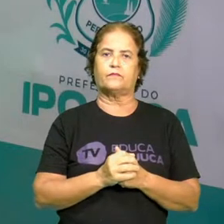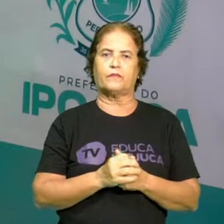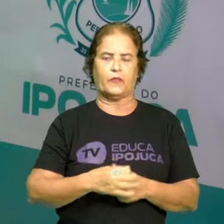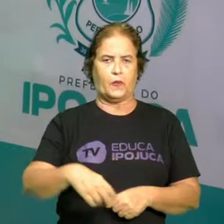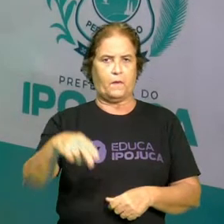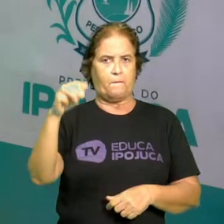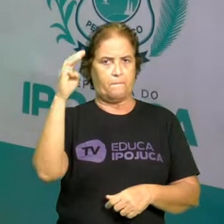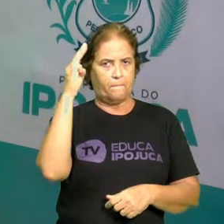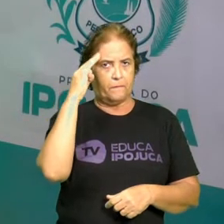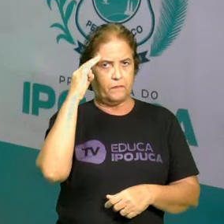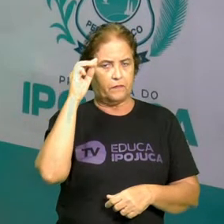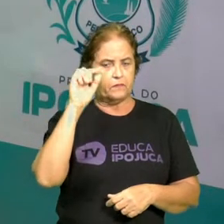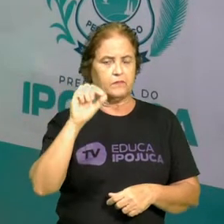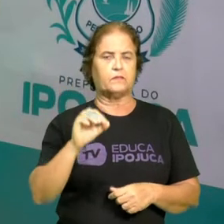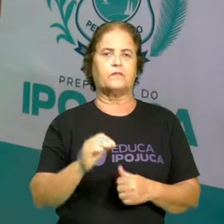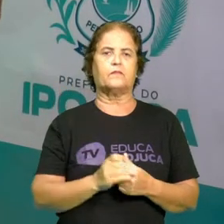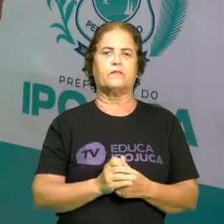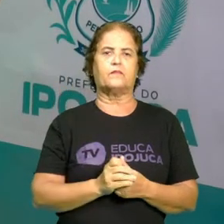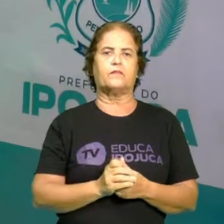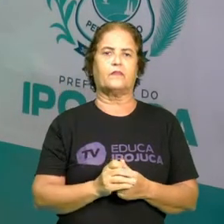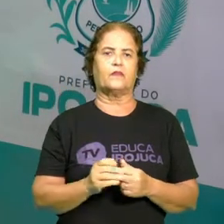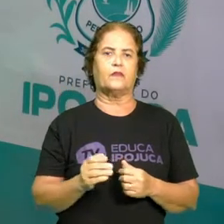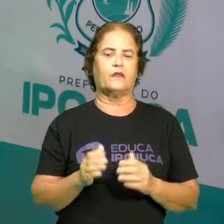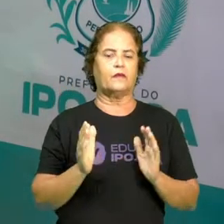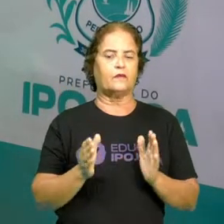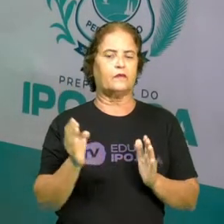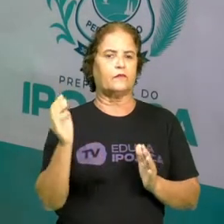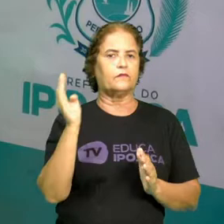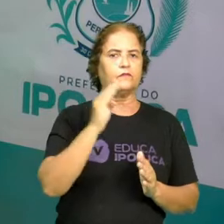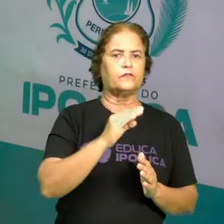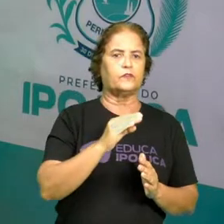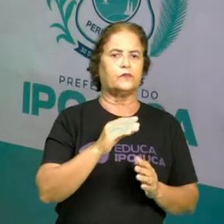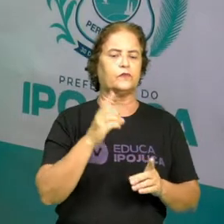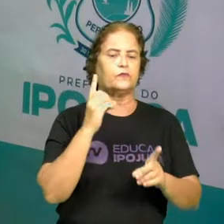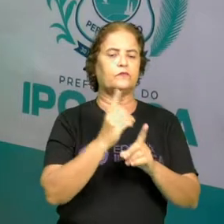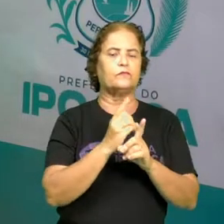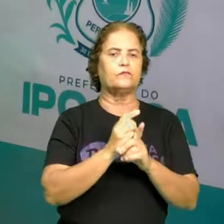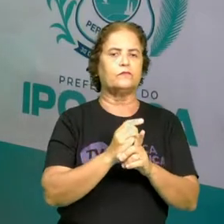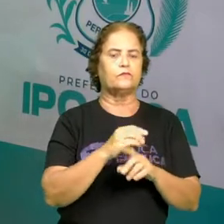Pensou bem? Vamos agora descobrir um pouquinho mais.